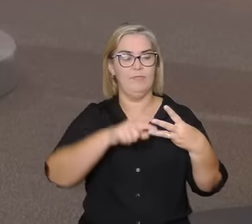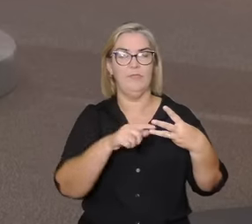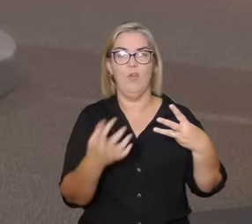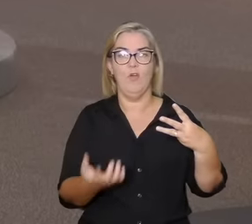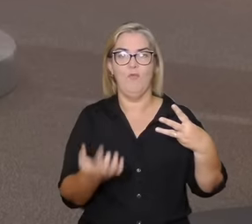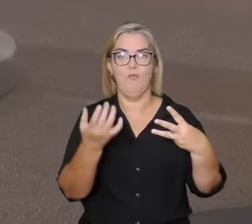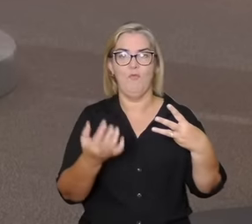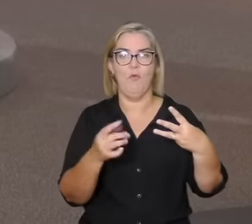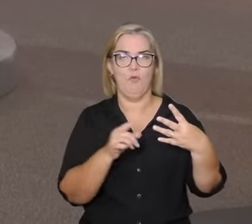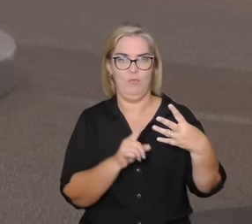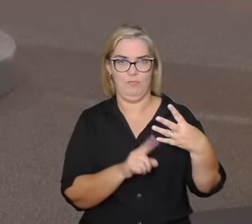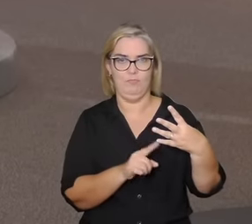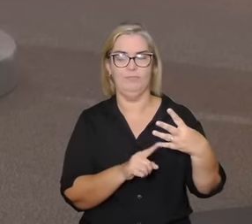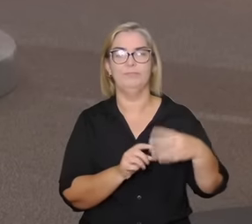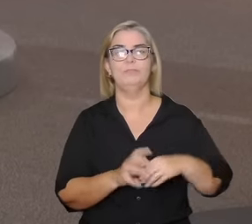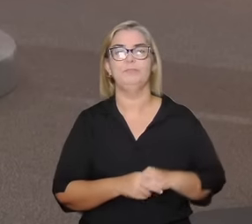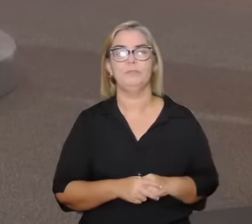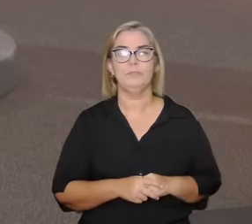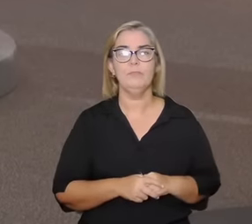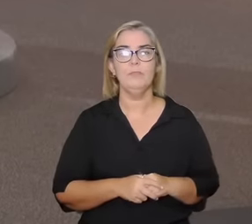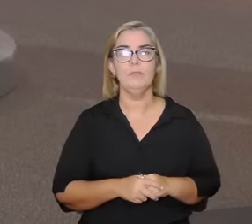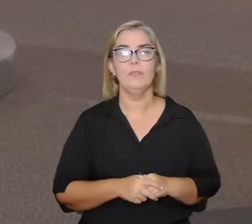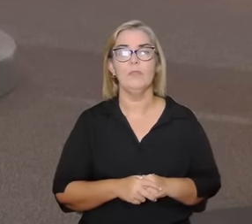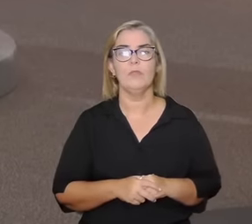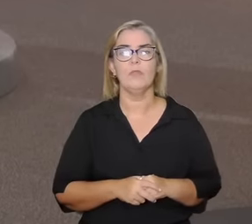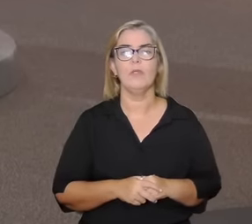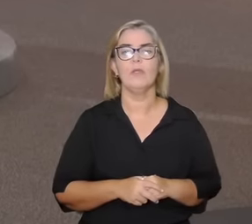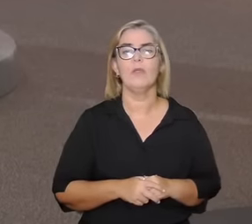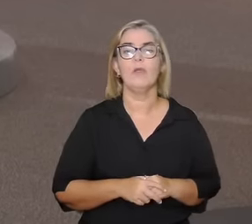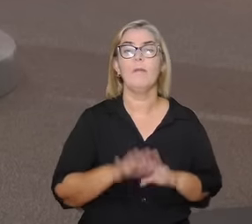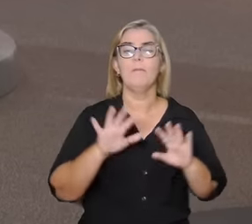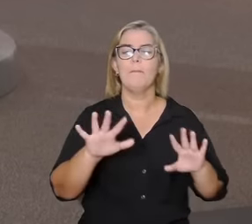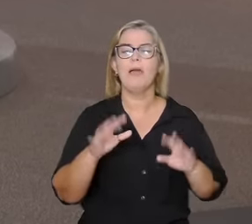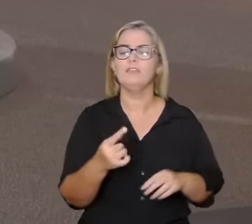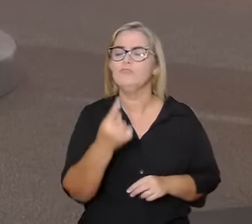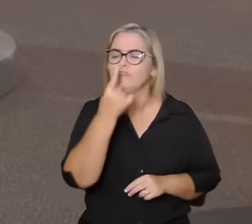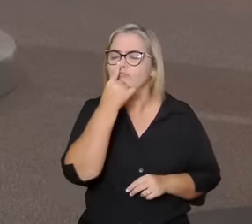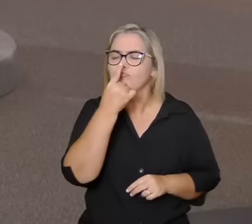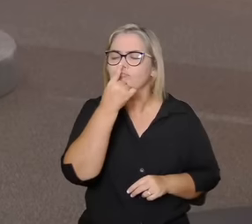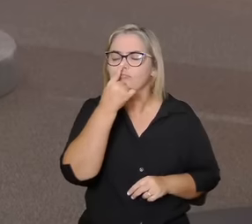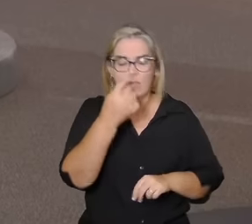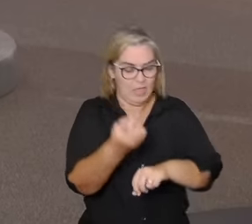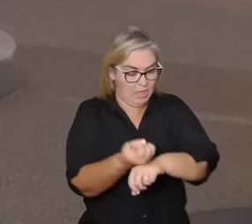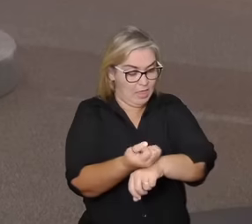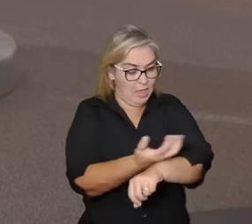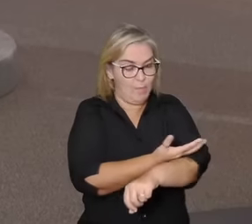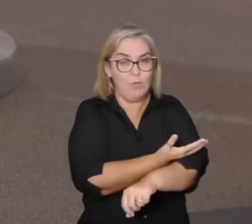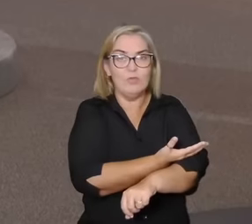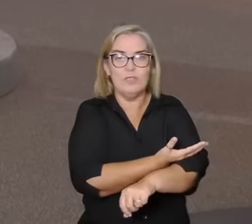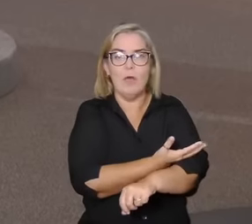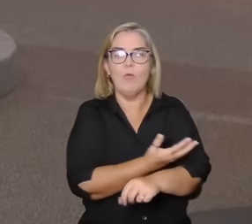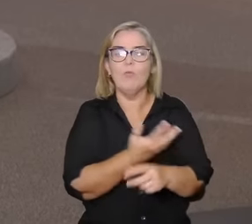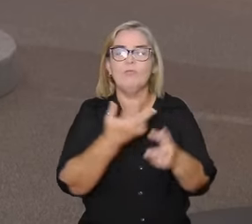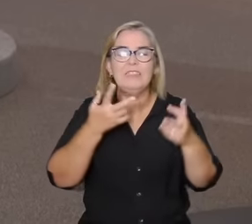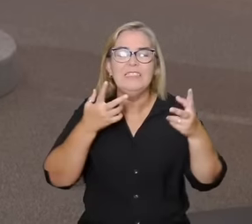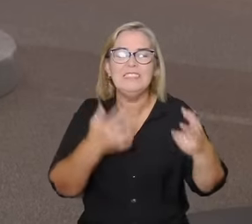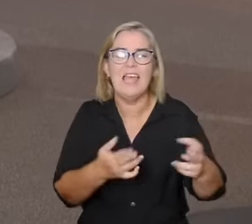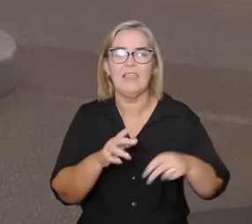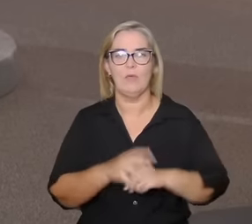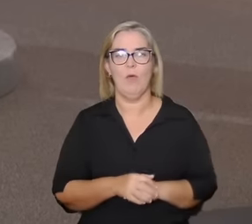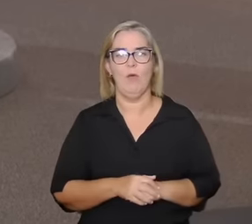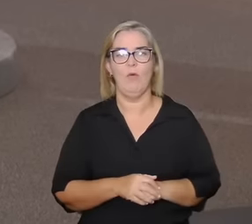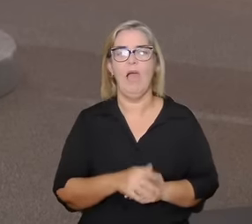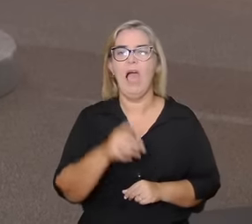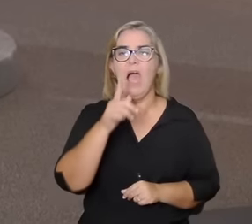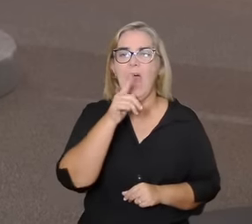afetivo e as emoções os afetos se comportam como os quatro elementos como a água terra e o